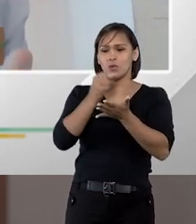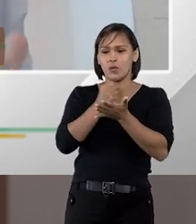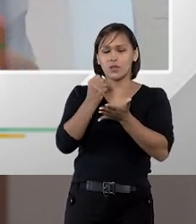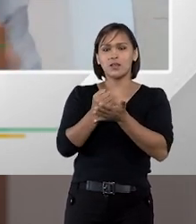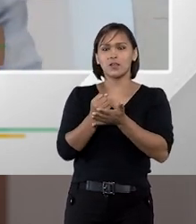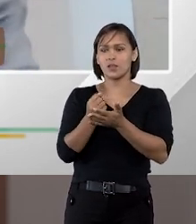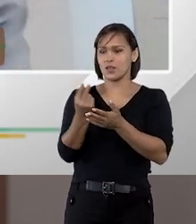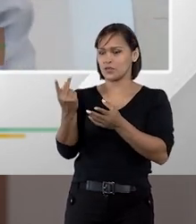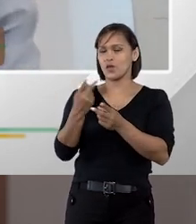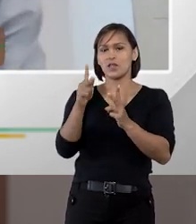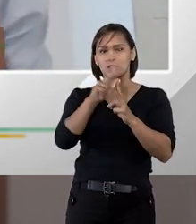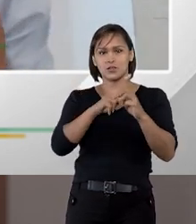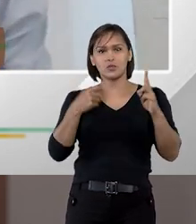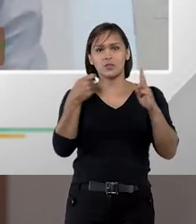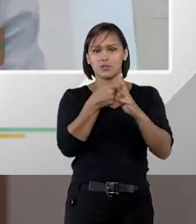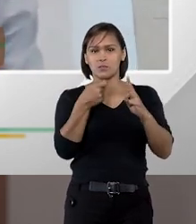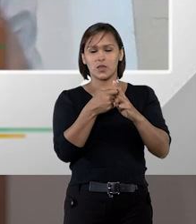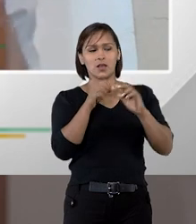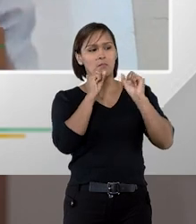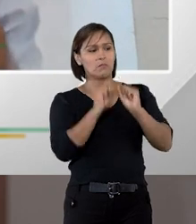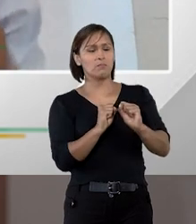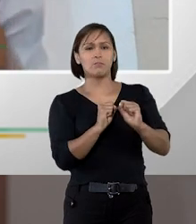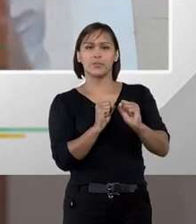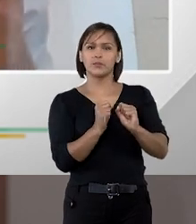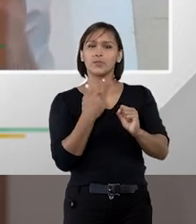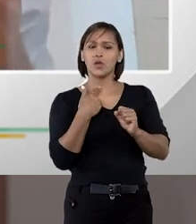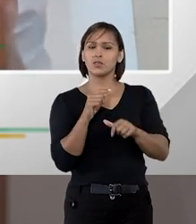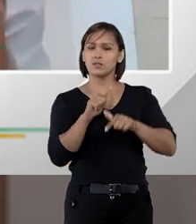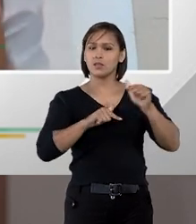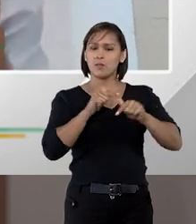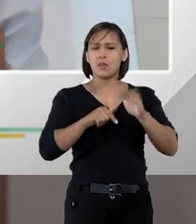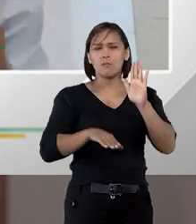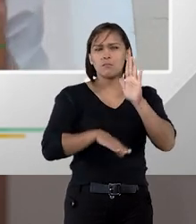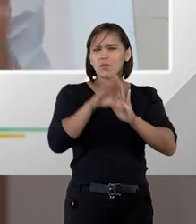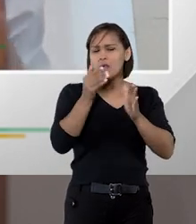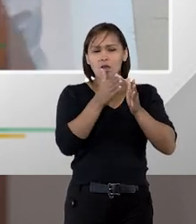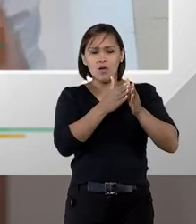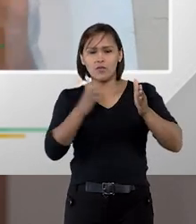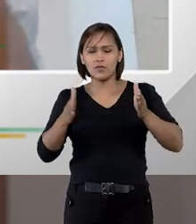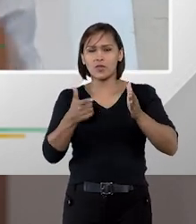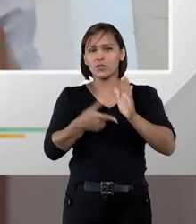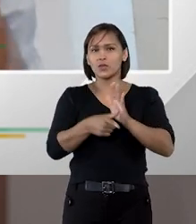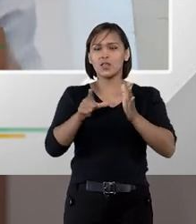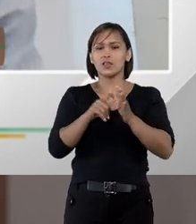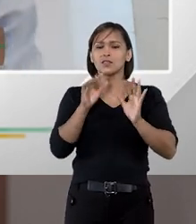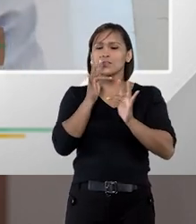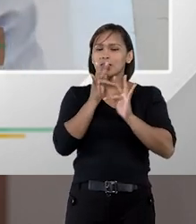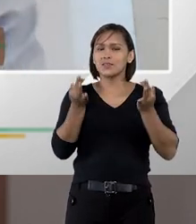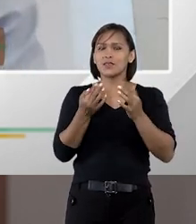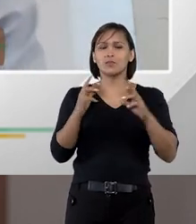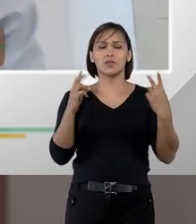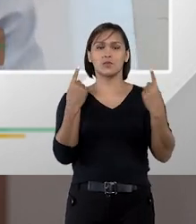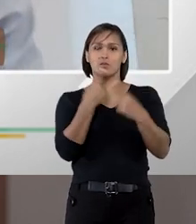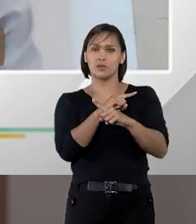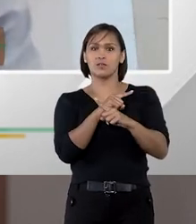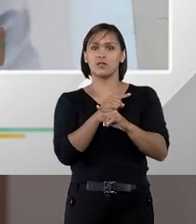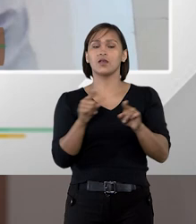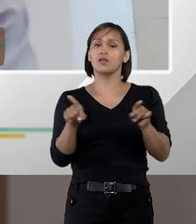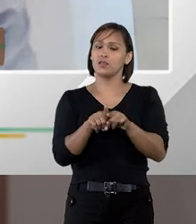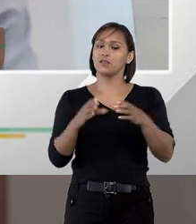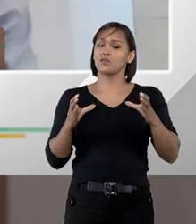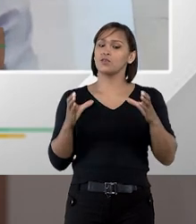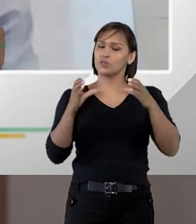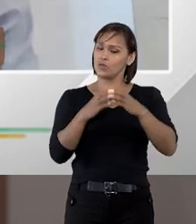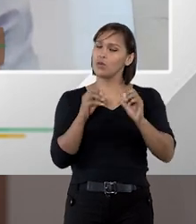contratado a meu ver esse comitê pode vir a ter funções muito mais amplas do que a simples solução de controvérsia